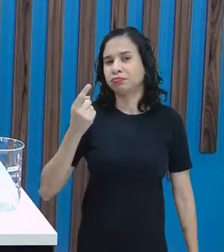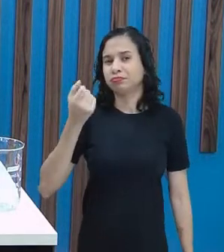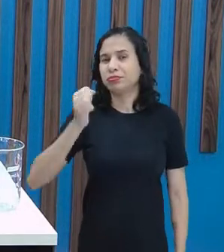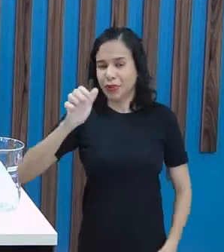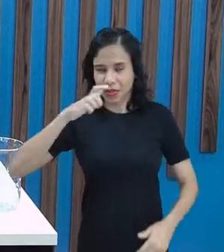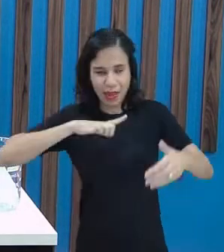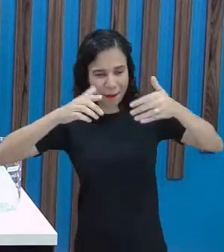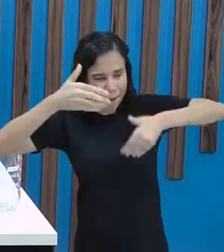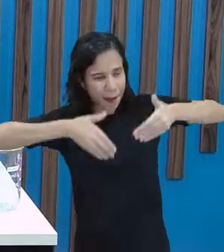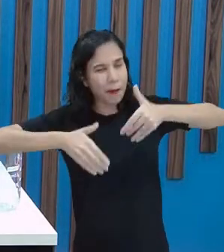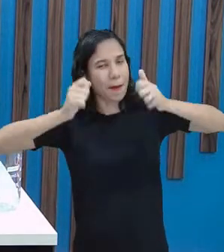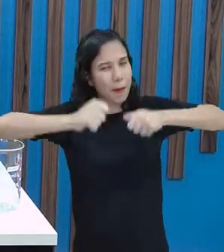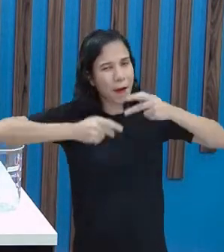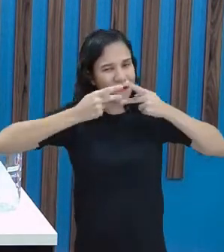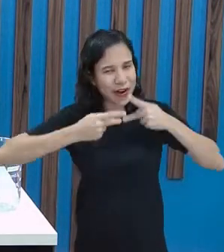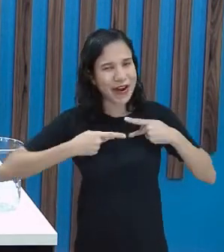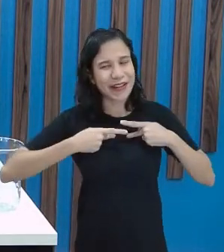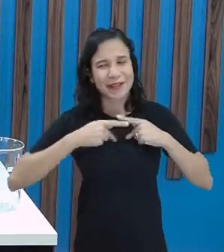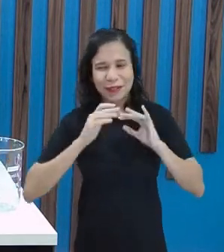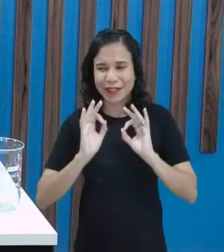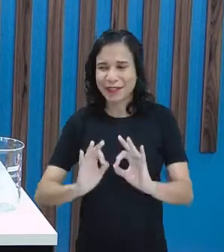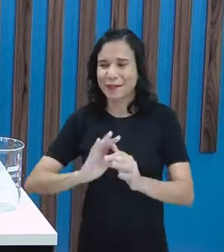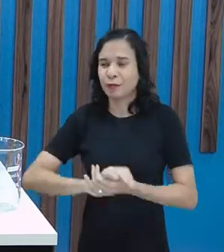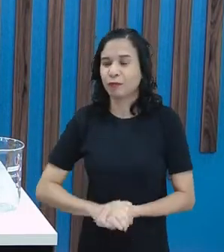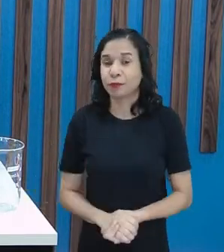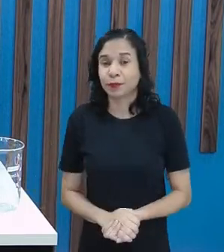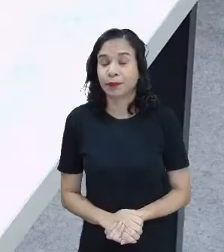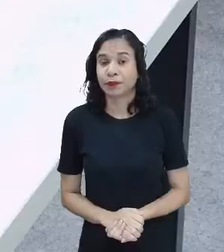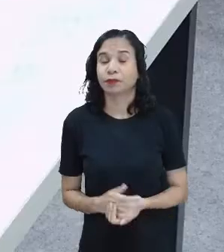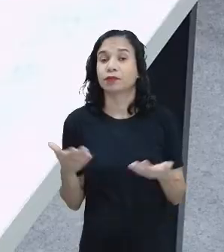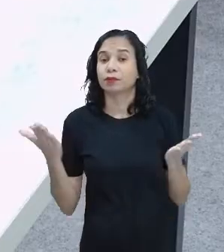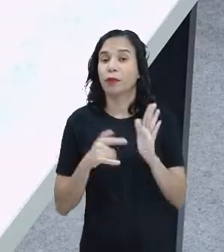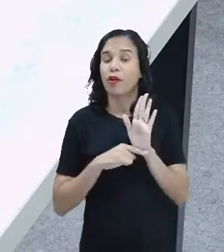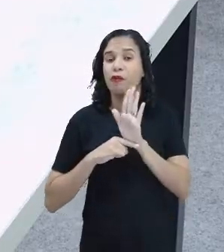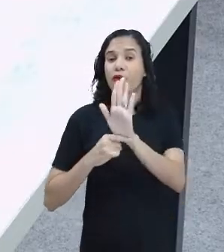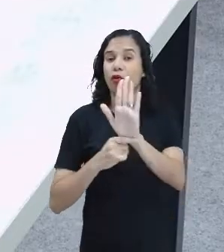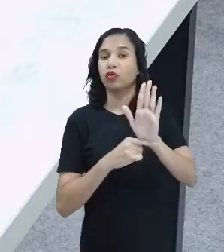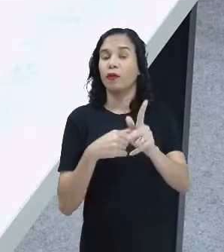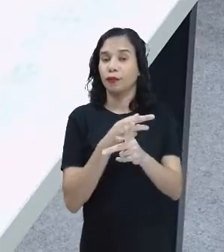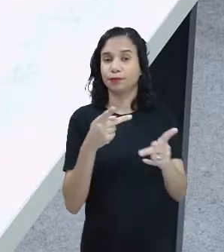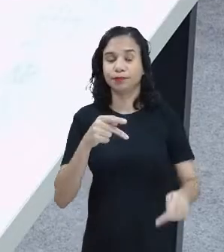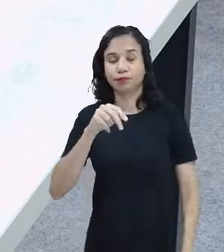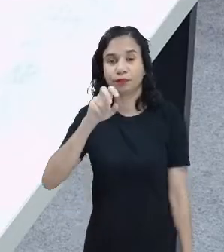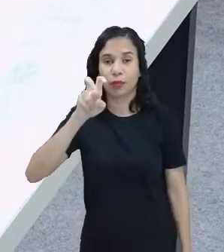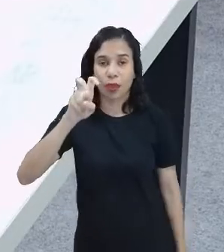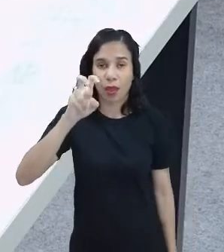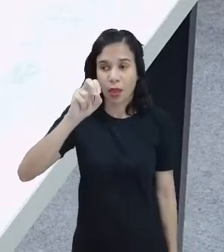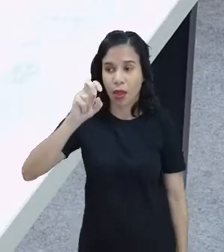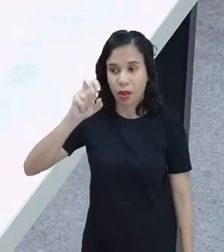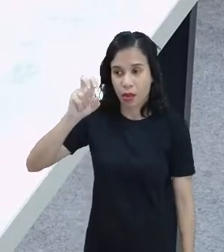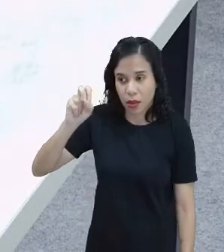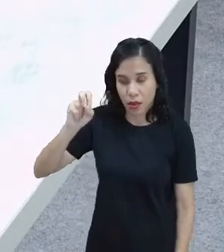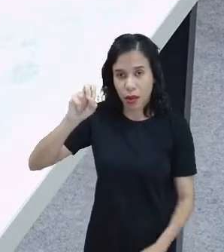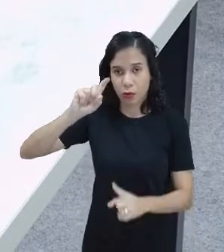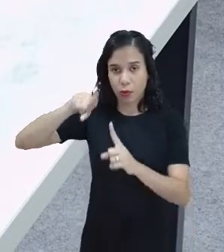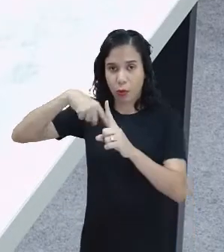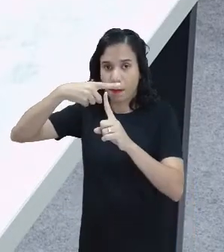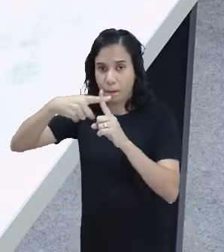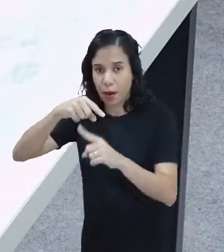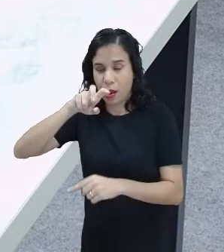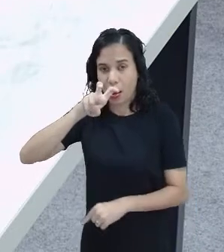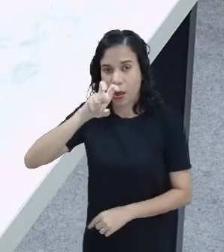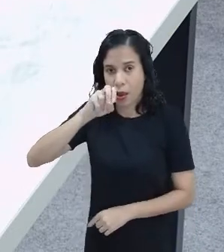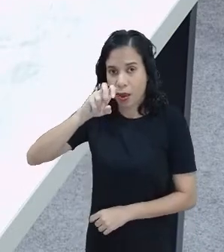participação aí, pode dizer, viu, professora Casey? certo. Vou ajudar vocês. 500 ml, mais